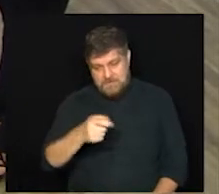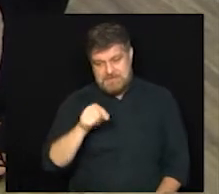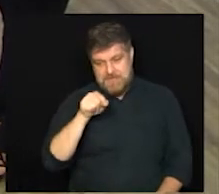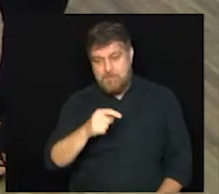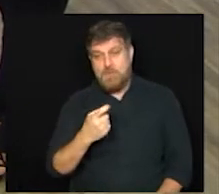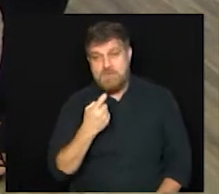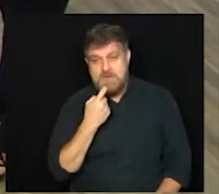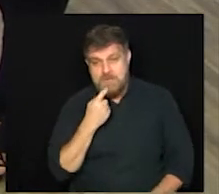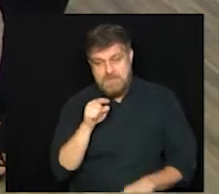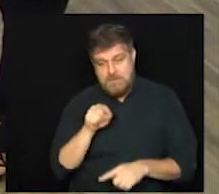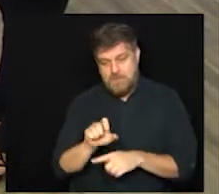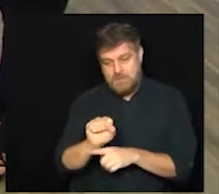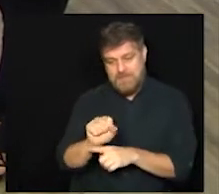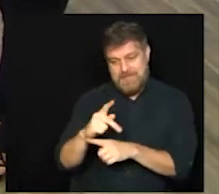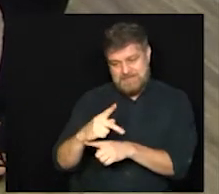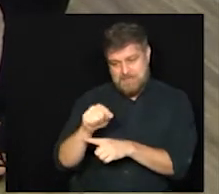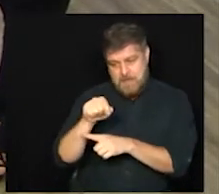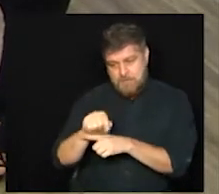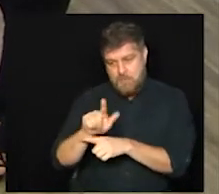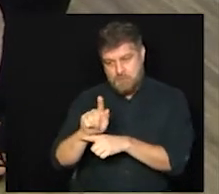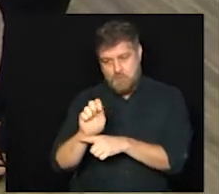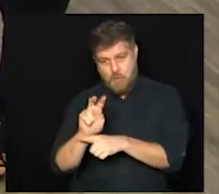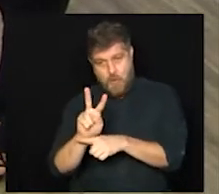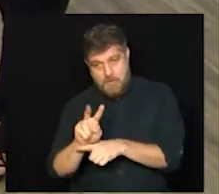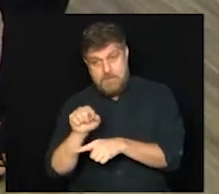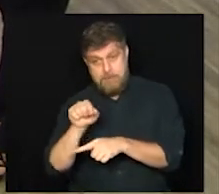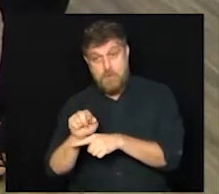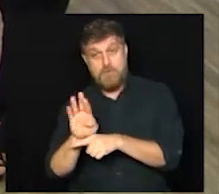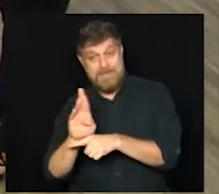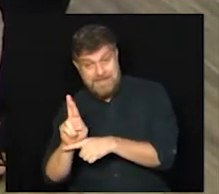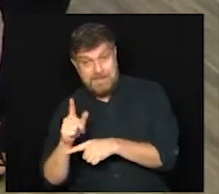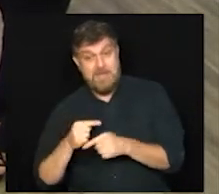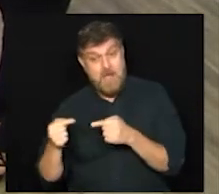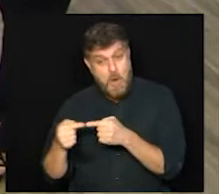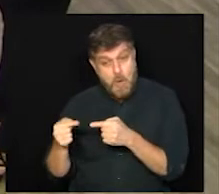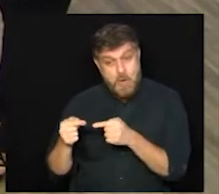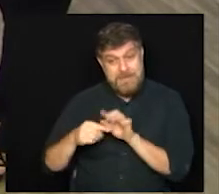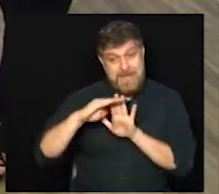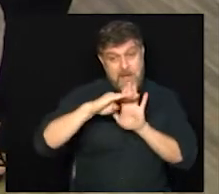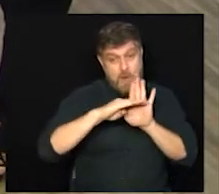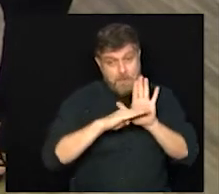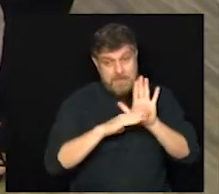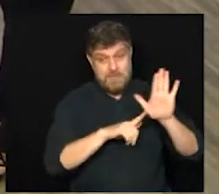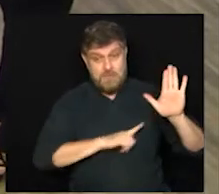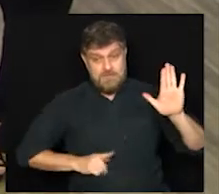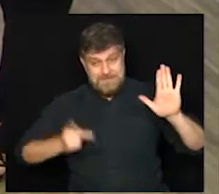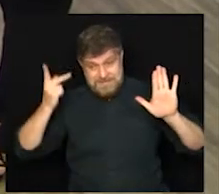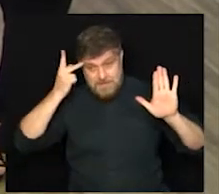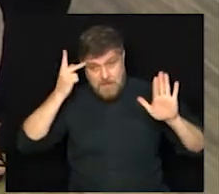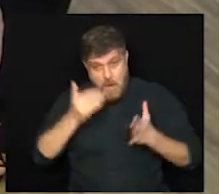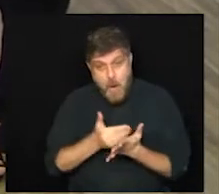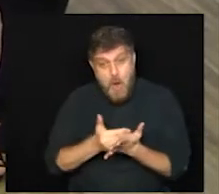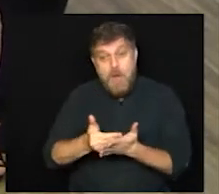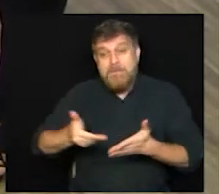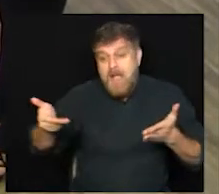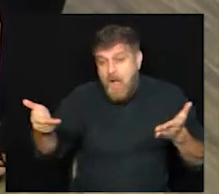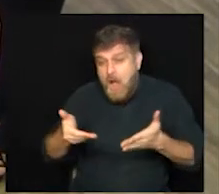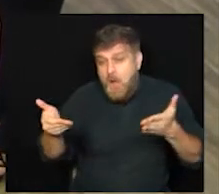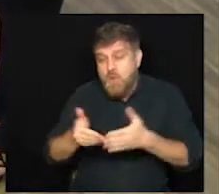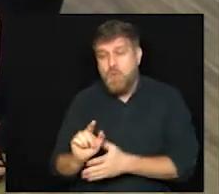.sp.gov.br. Mas, de acordo com o Plano São Paulo, iniciamos hoje